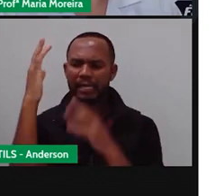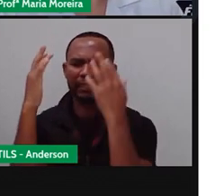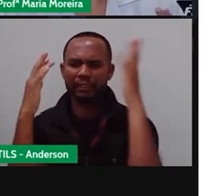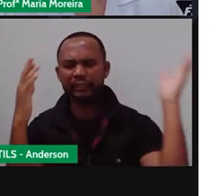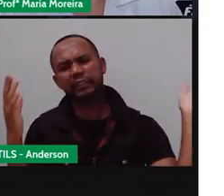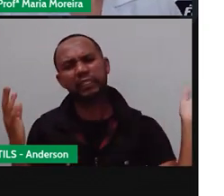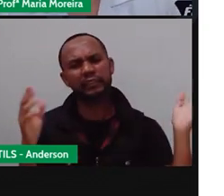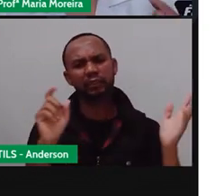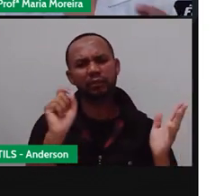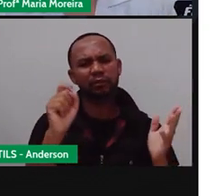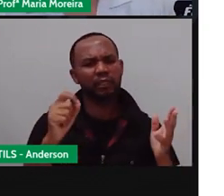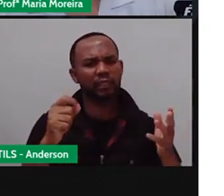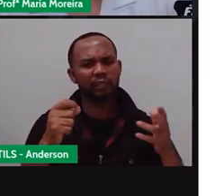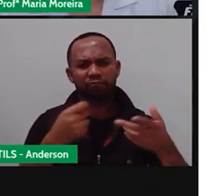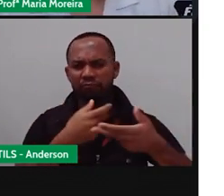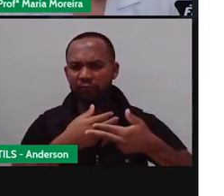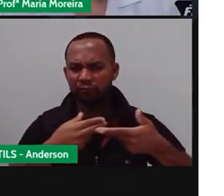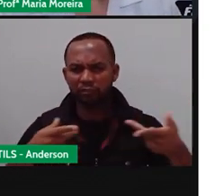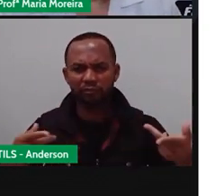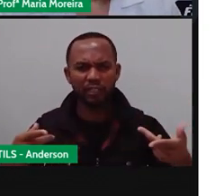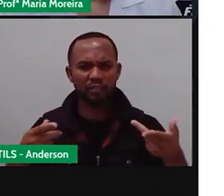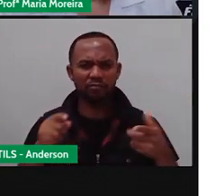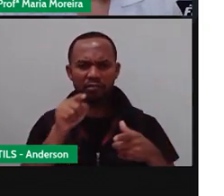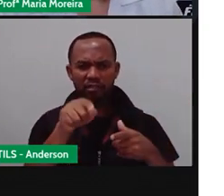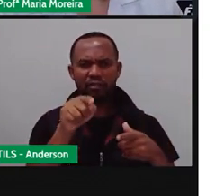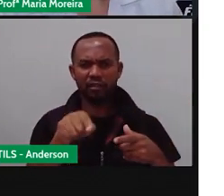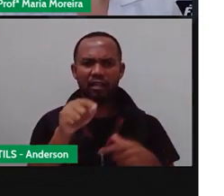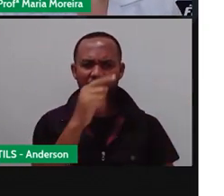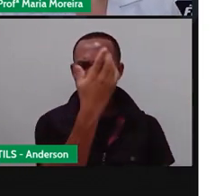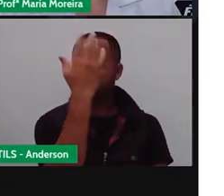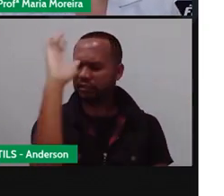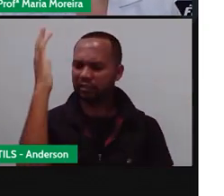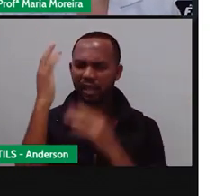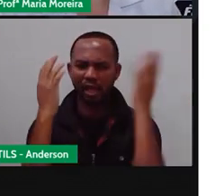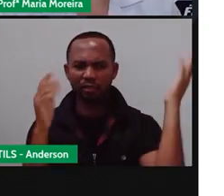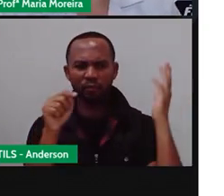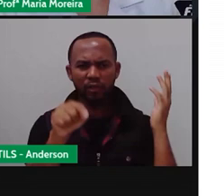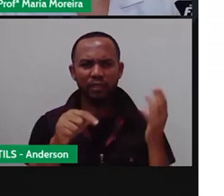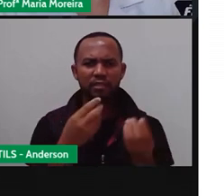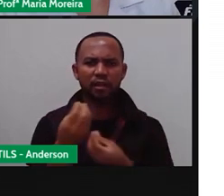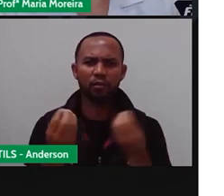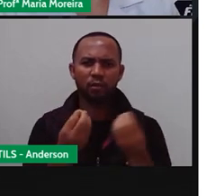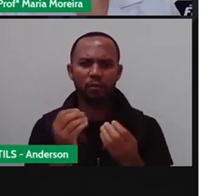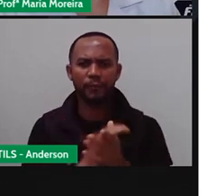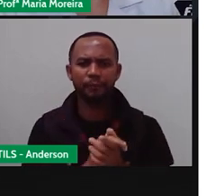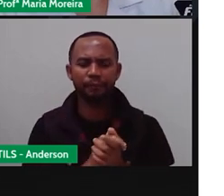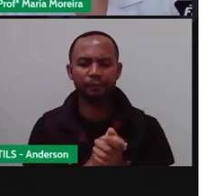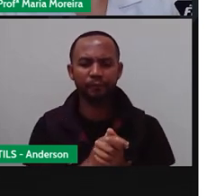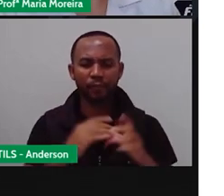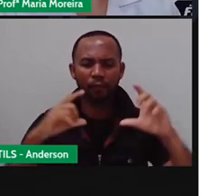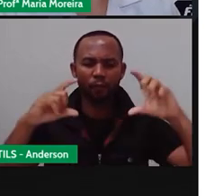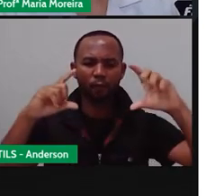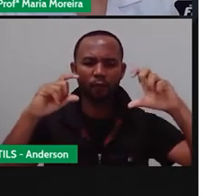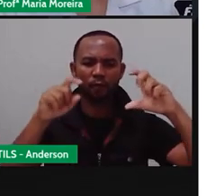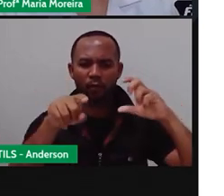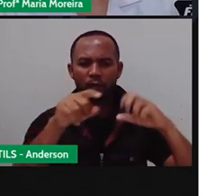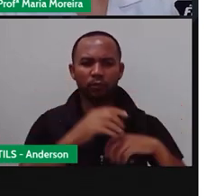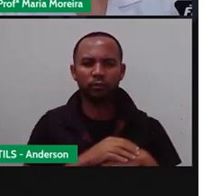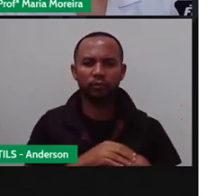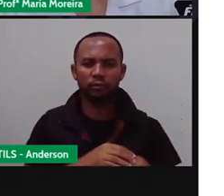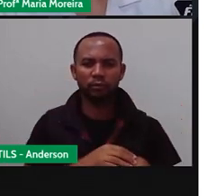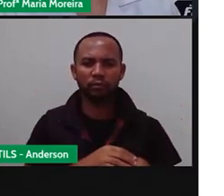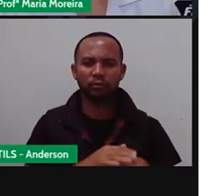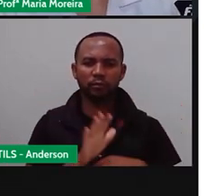animais, plantas e fungos. Bom, olha só esse símbolo aqui, tá vendo? Esse é o